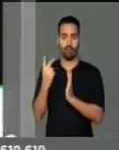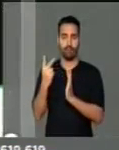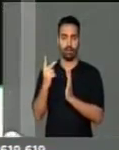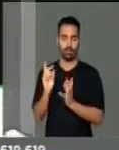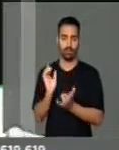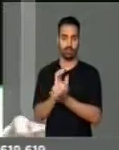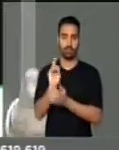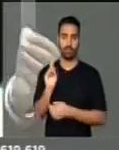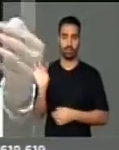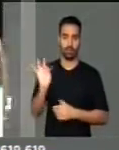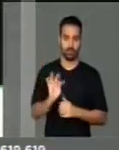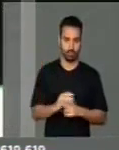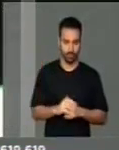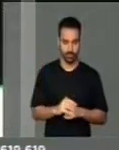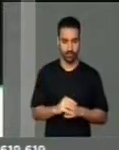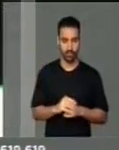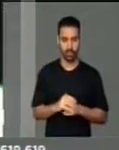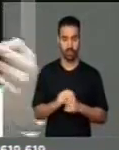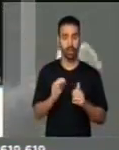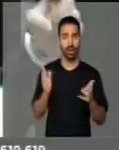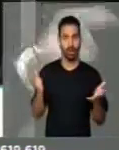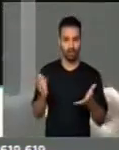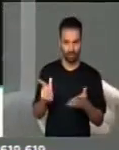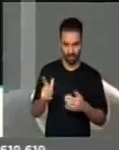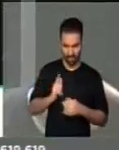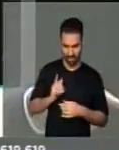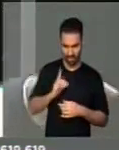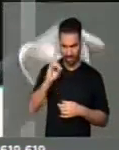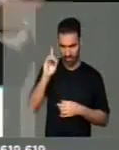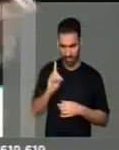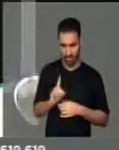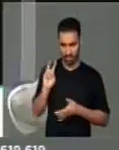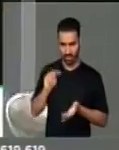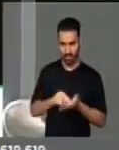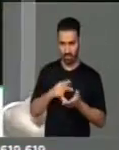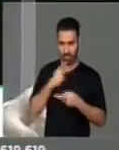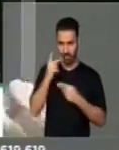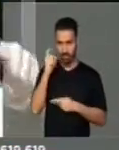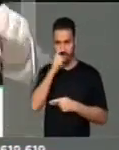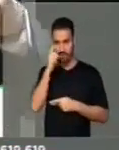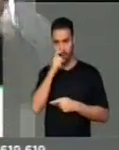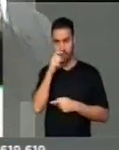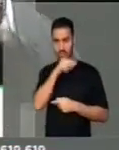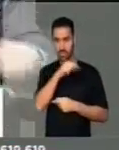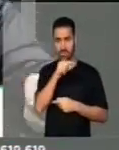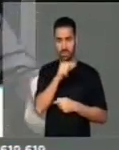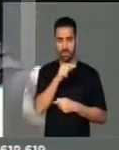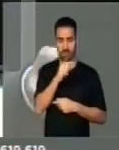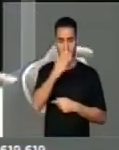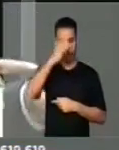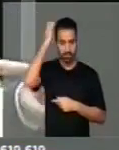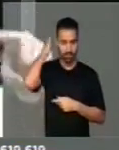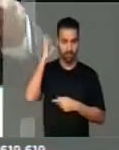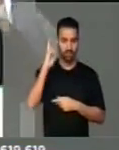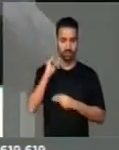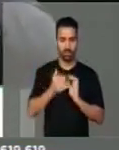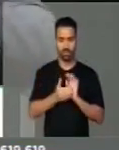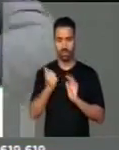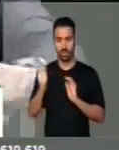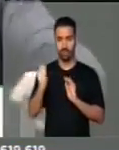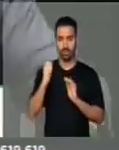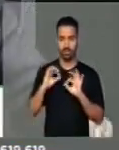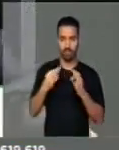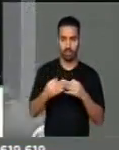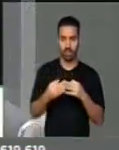dos Trabalhadores. E ainda se vê no direito de vir mentir que o governo Michel Temer vai tirar a Bolsa Família, que o governo Michel